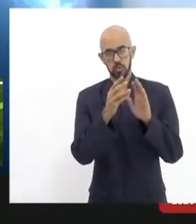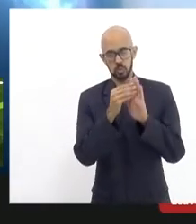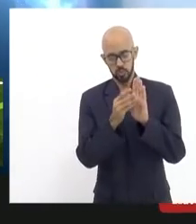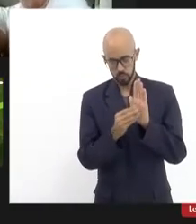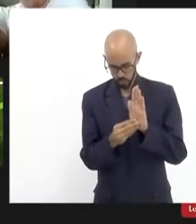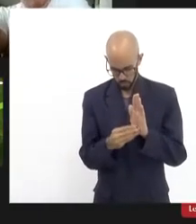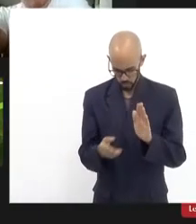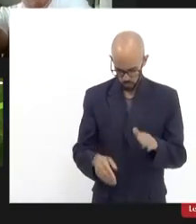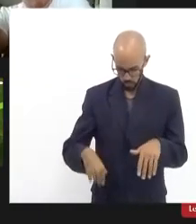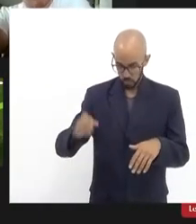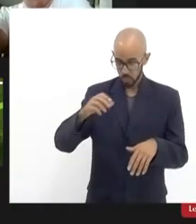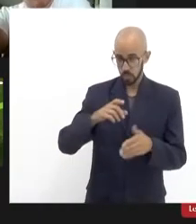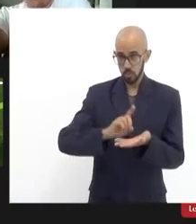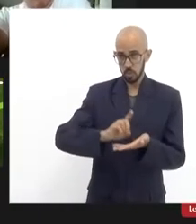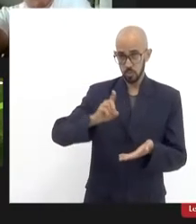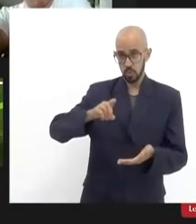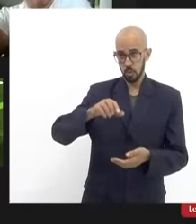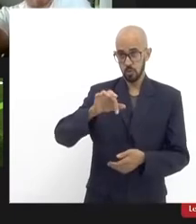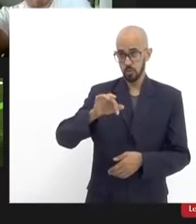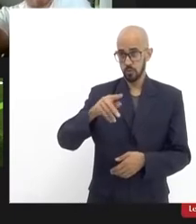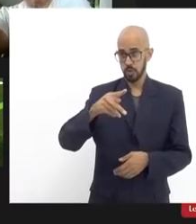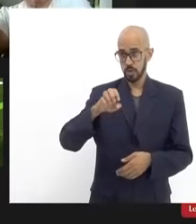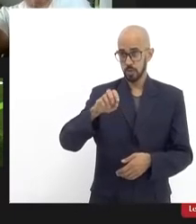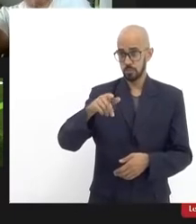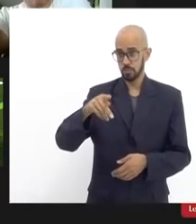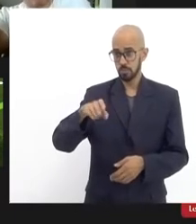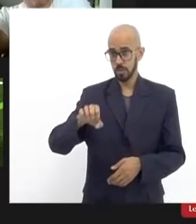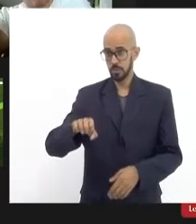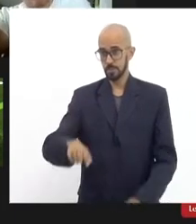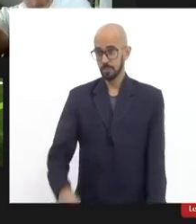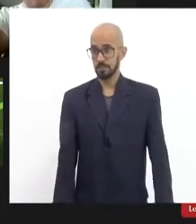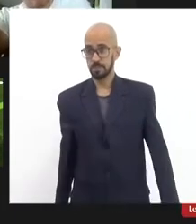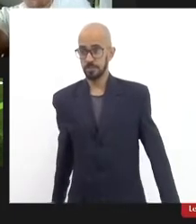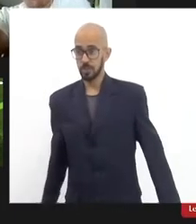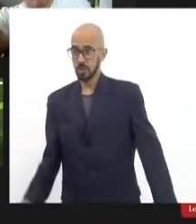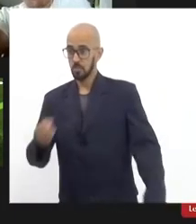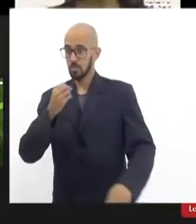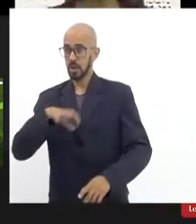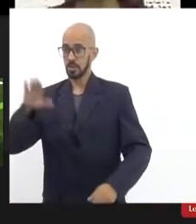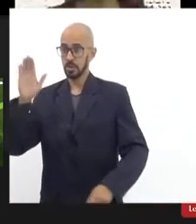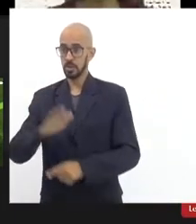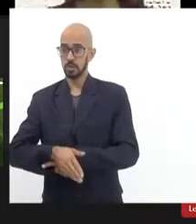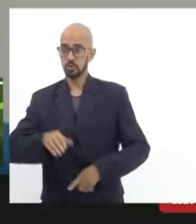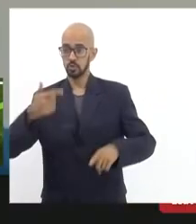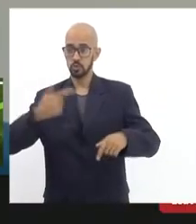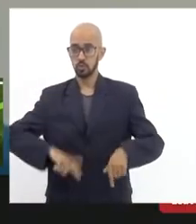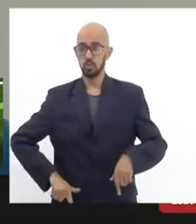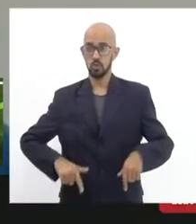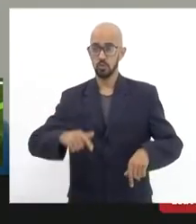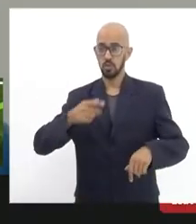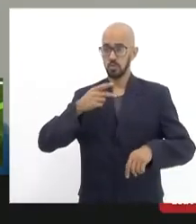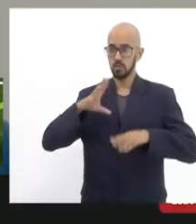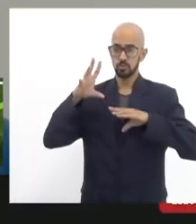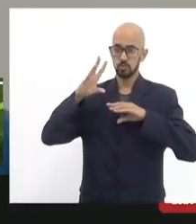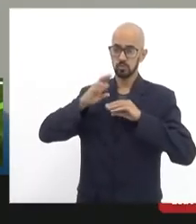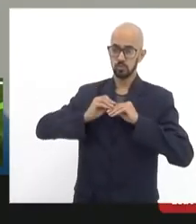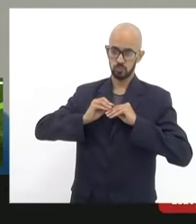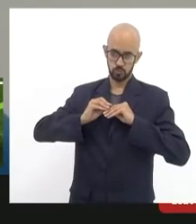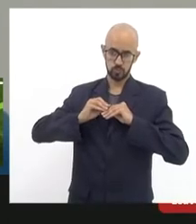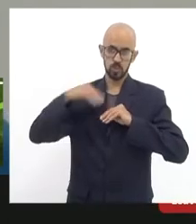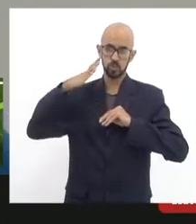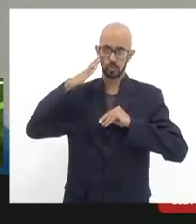Felipe Cuesta para concluir boa tarde de novo vou ser breve que eu sei que o deputado